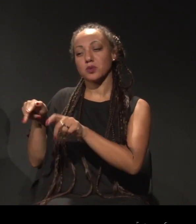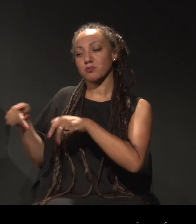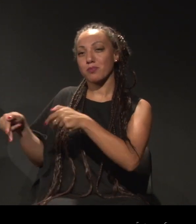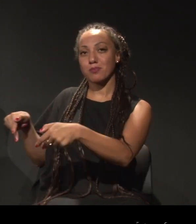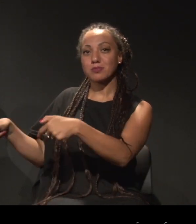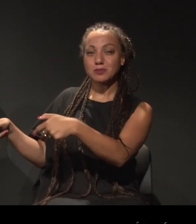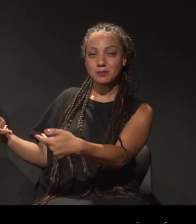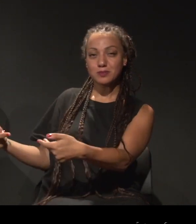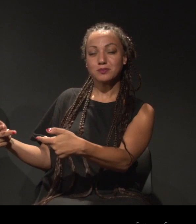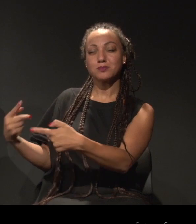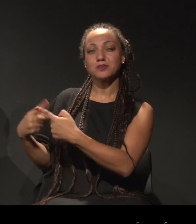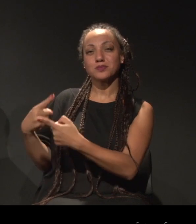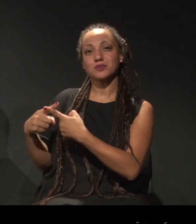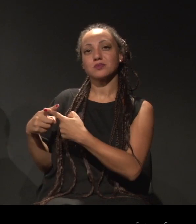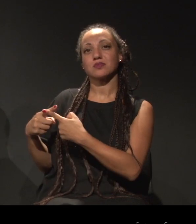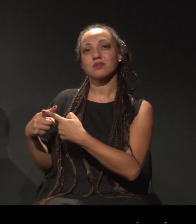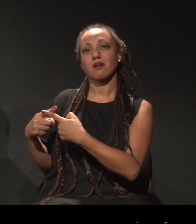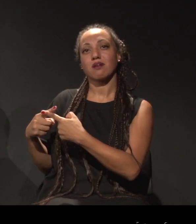comunidade,